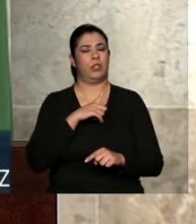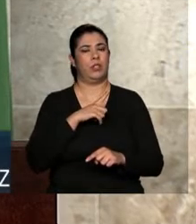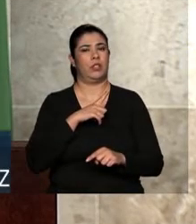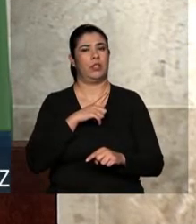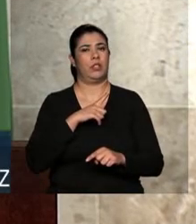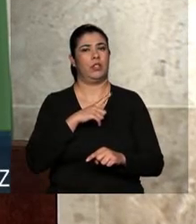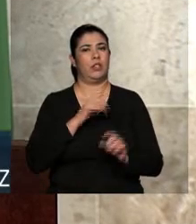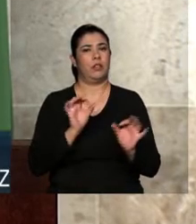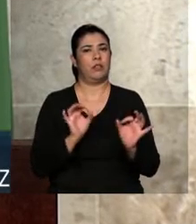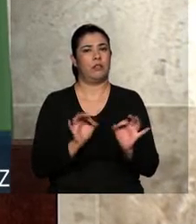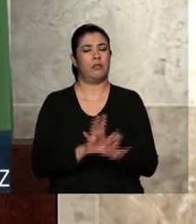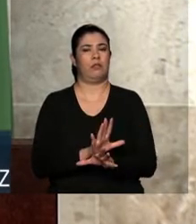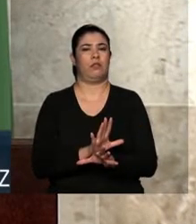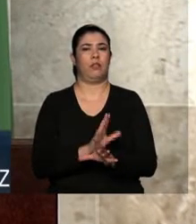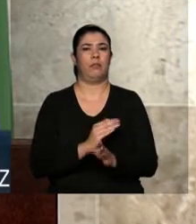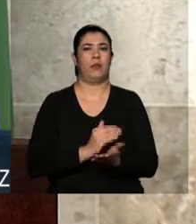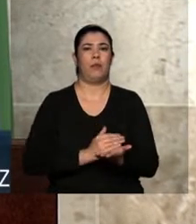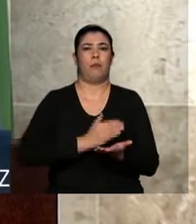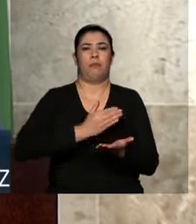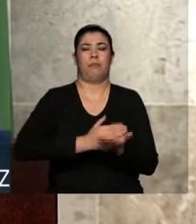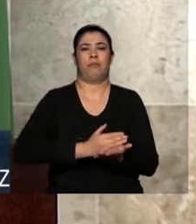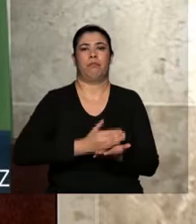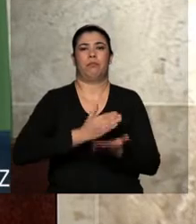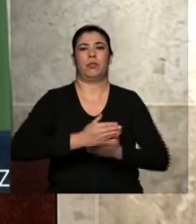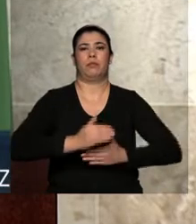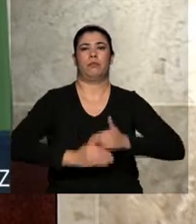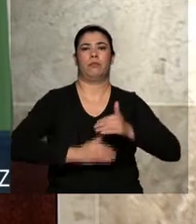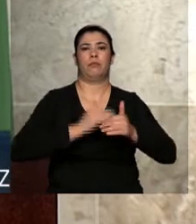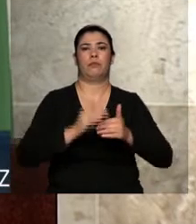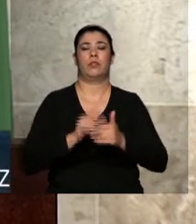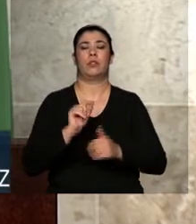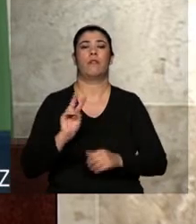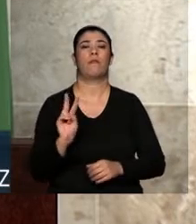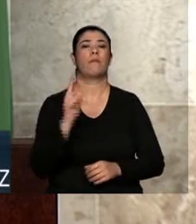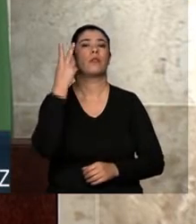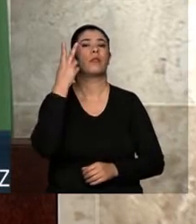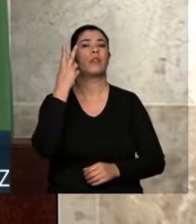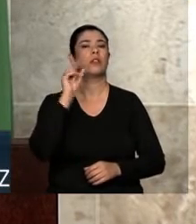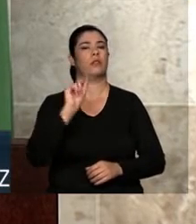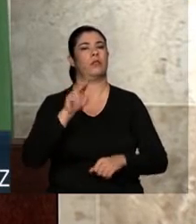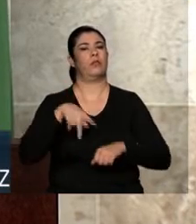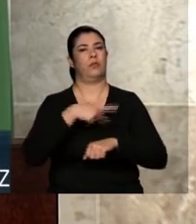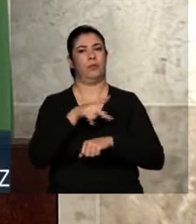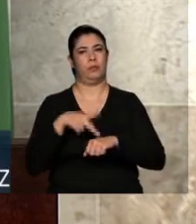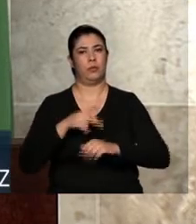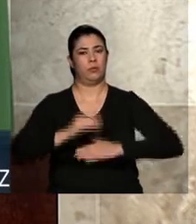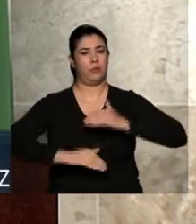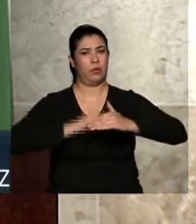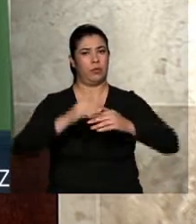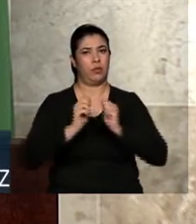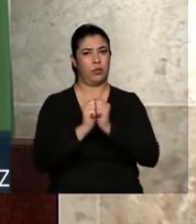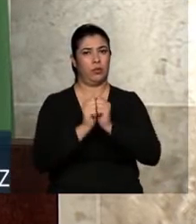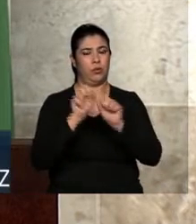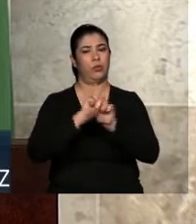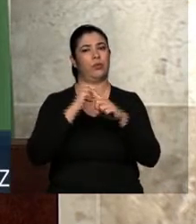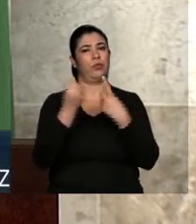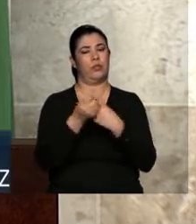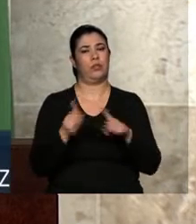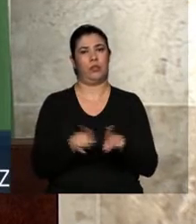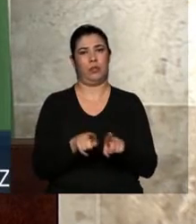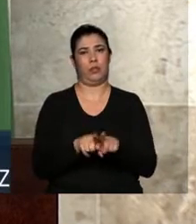processo que é o reconhecimento que o país avança quando avança a sua sociedade.